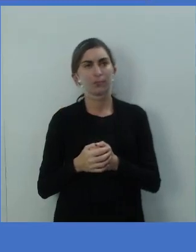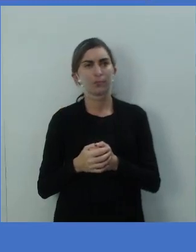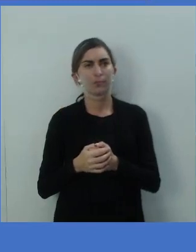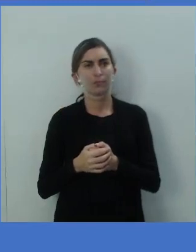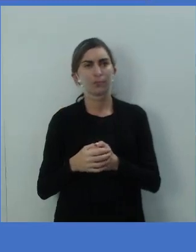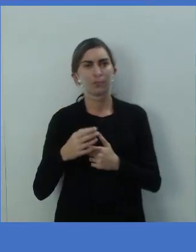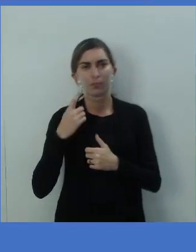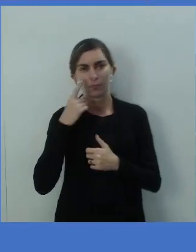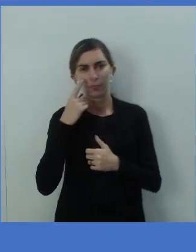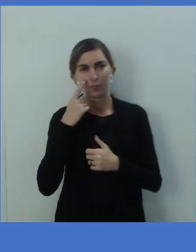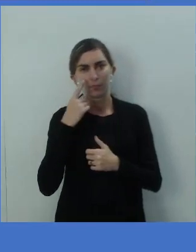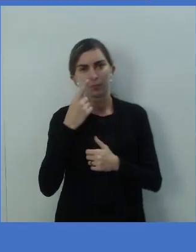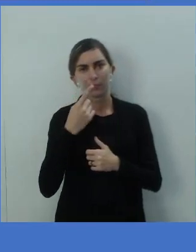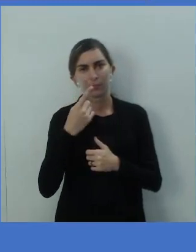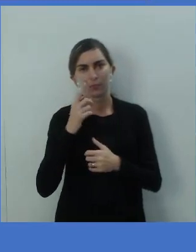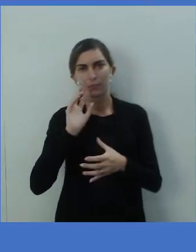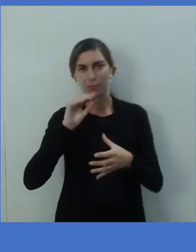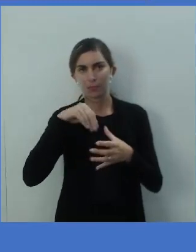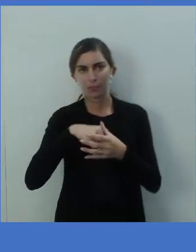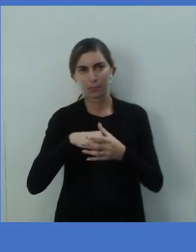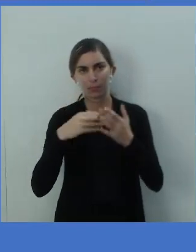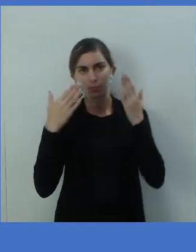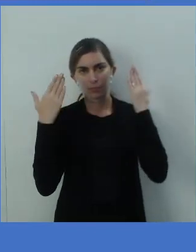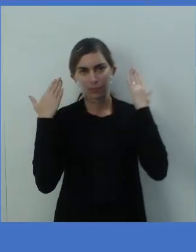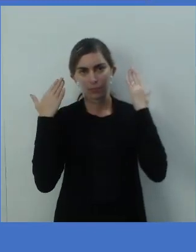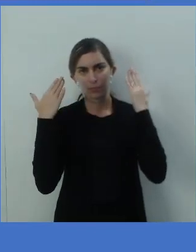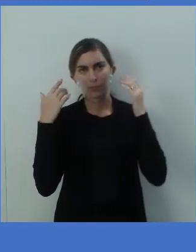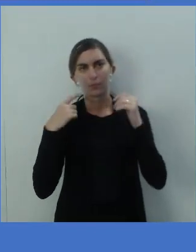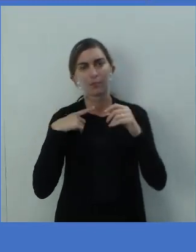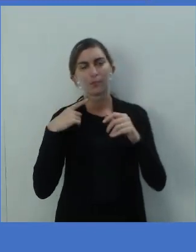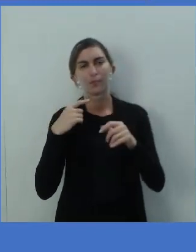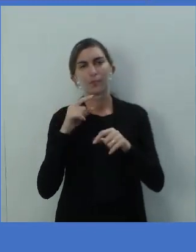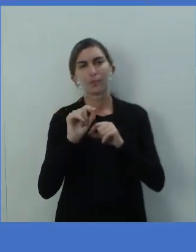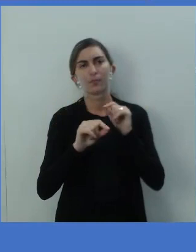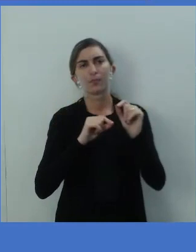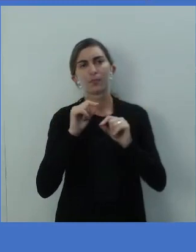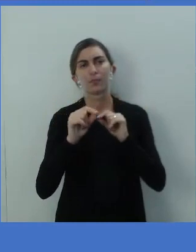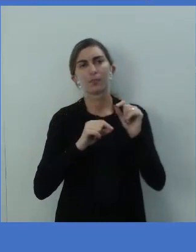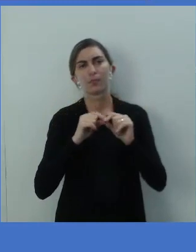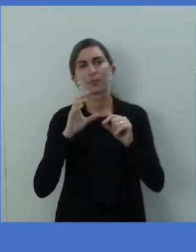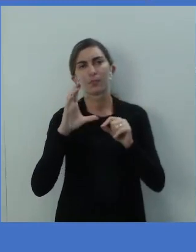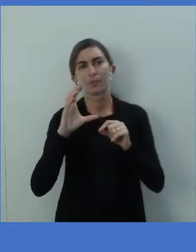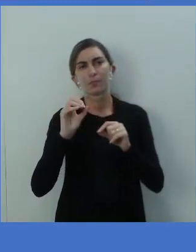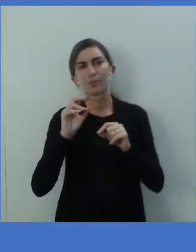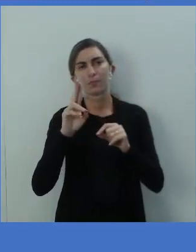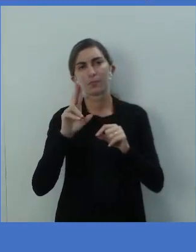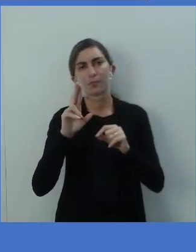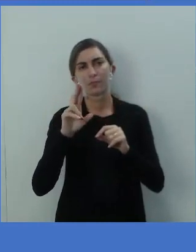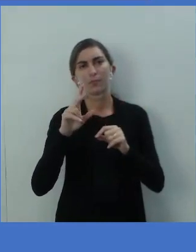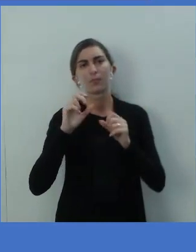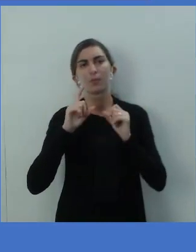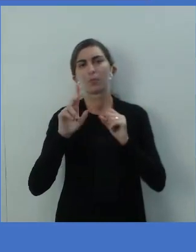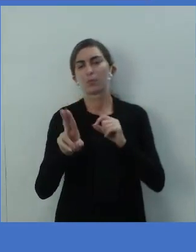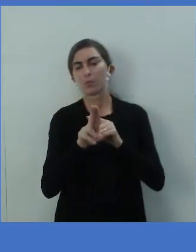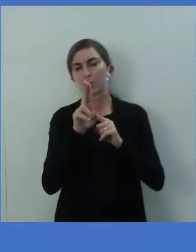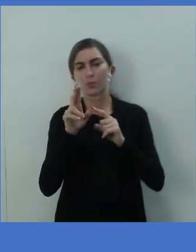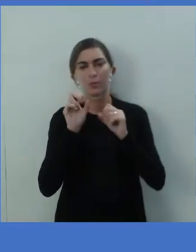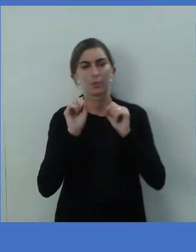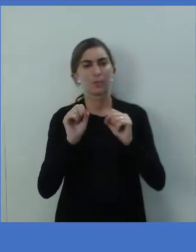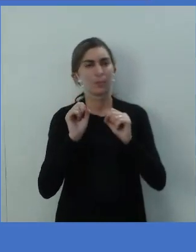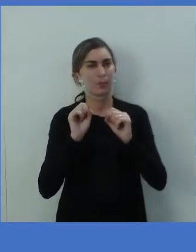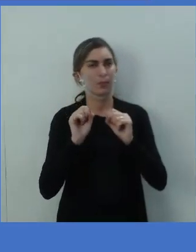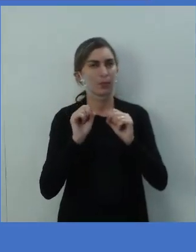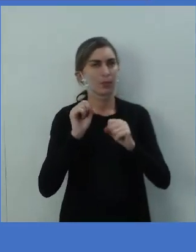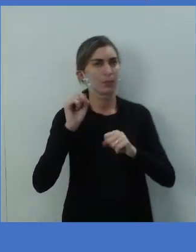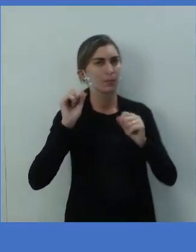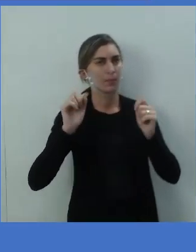Olha só. Dentro disso, a gente vai para a questão do code sendo utilizado para indicar possibility.